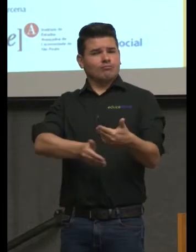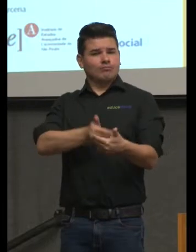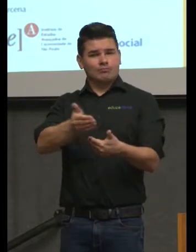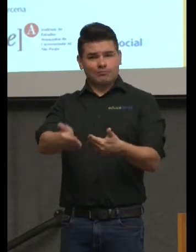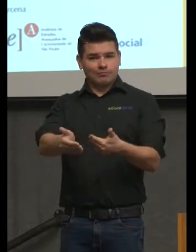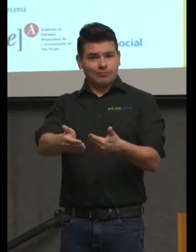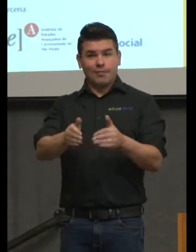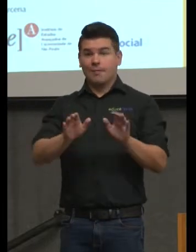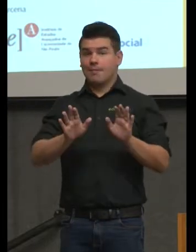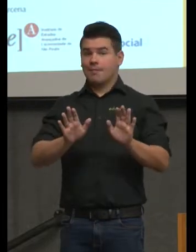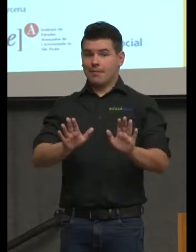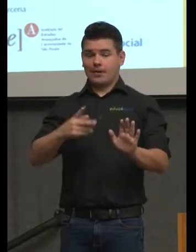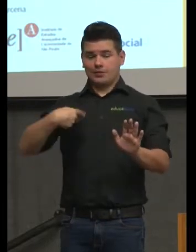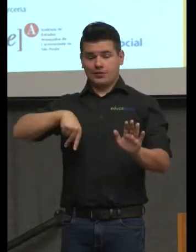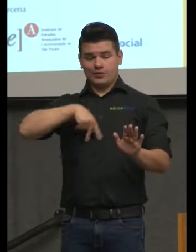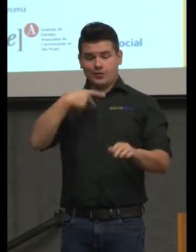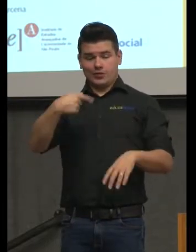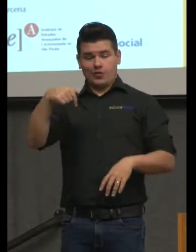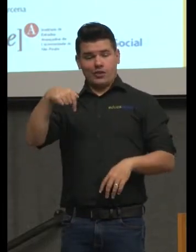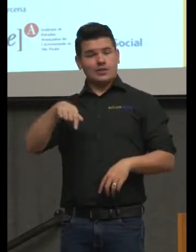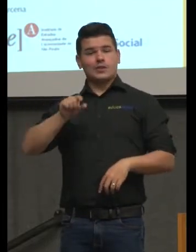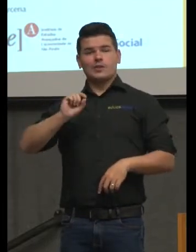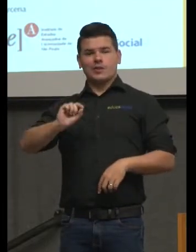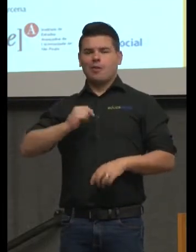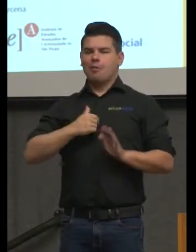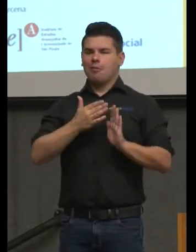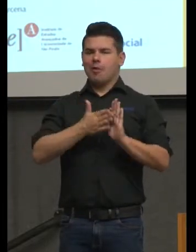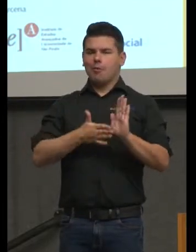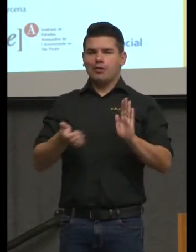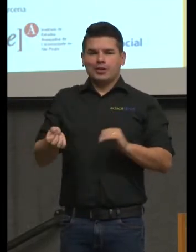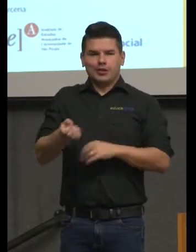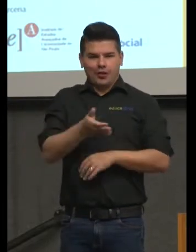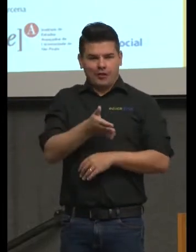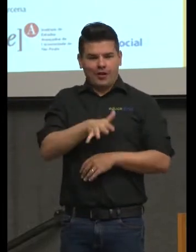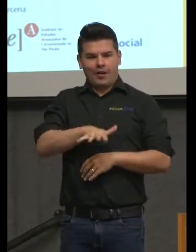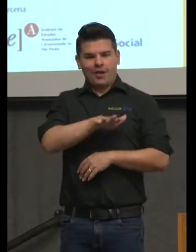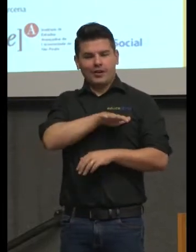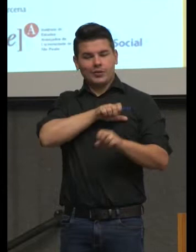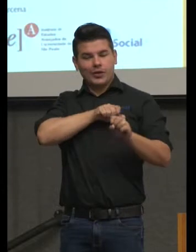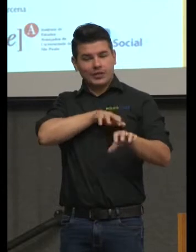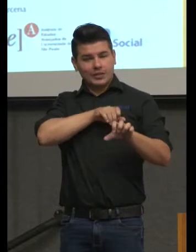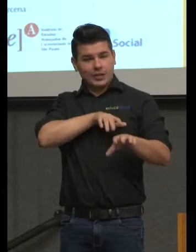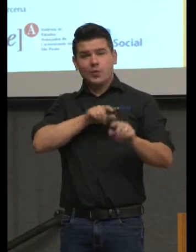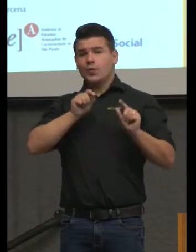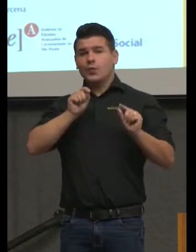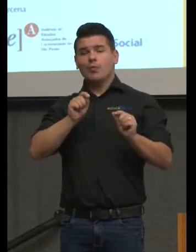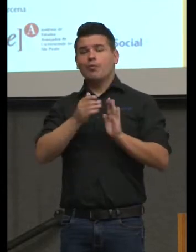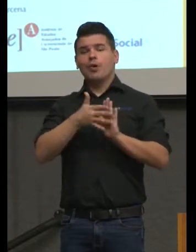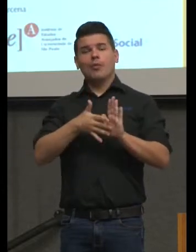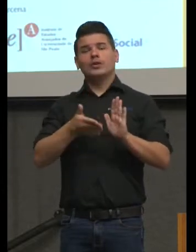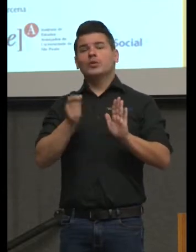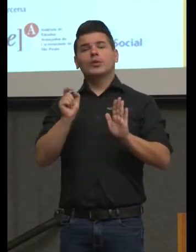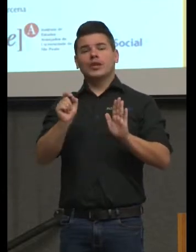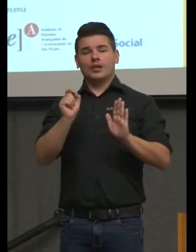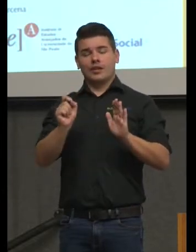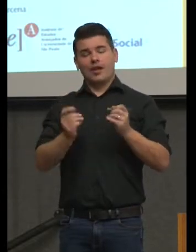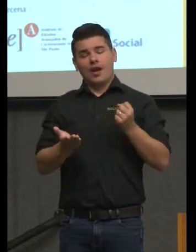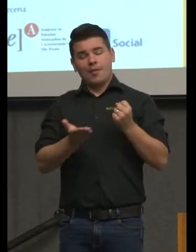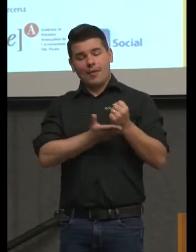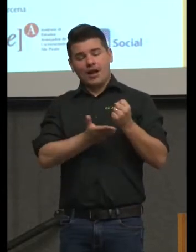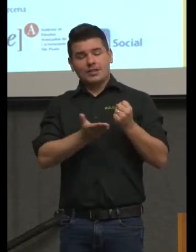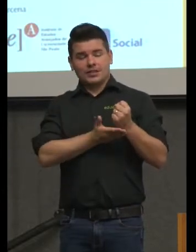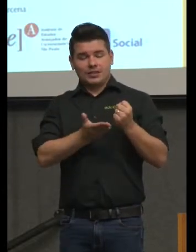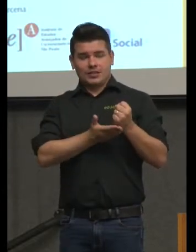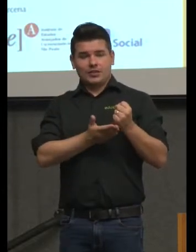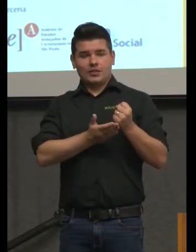Nós estamos diante de uma nova proposta educacional. Chama-se base nacional comum curricular.